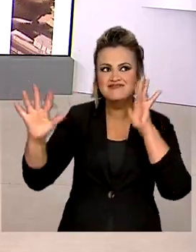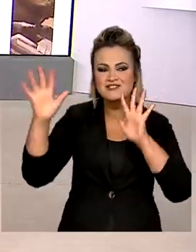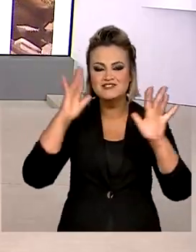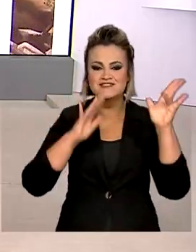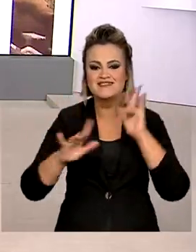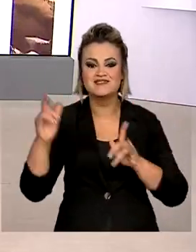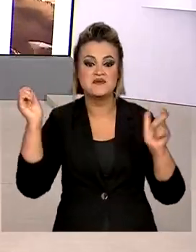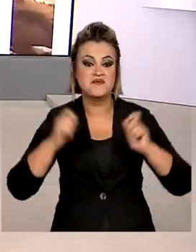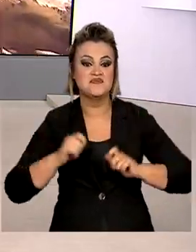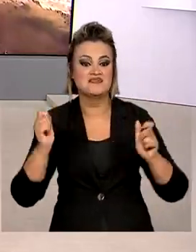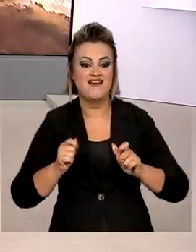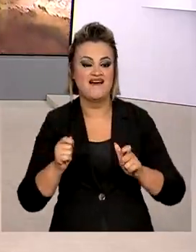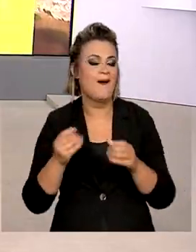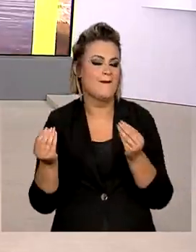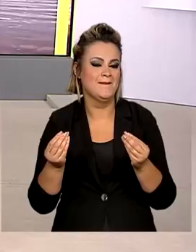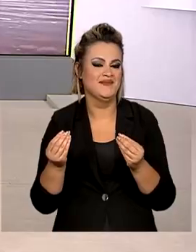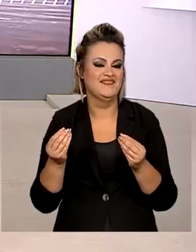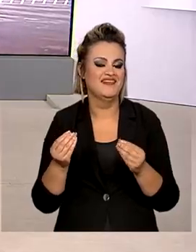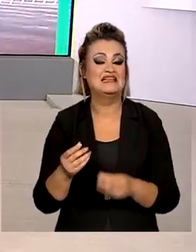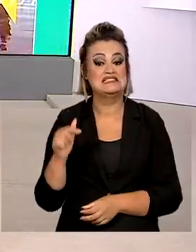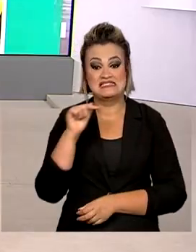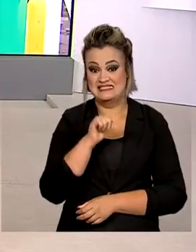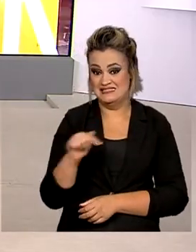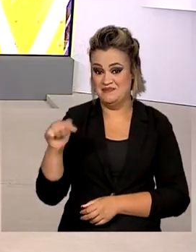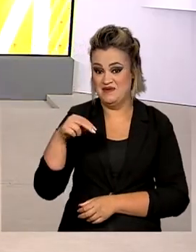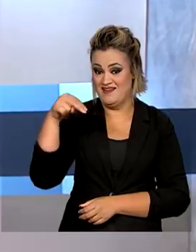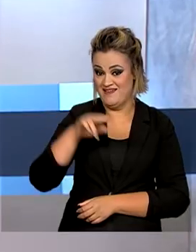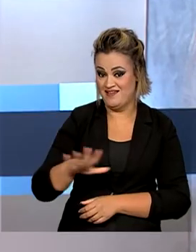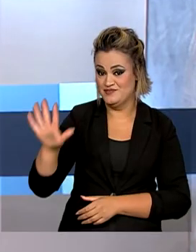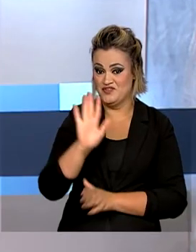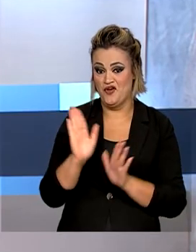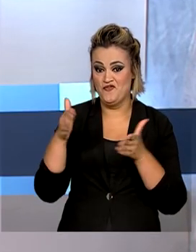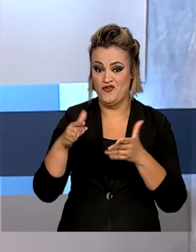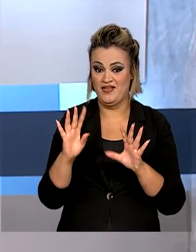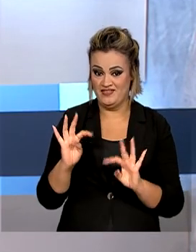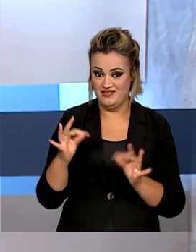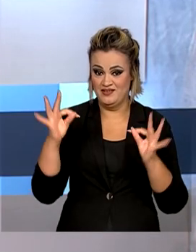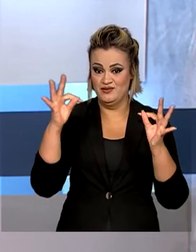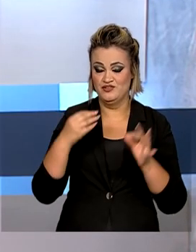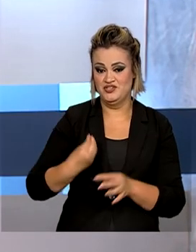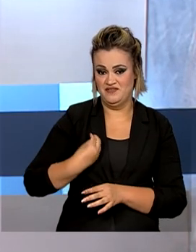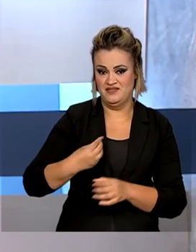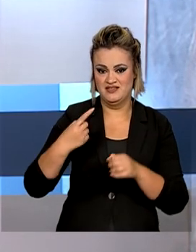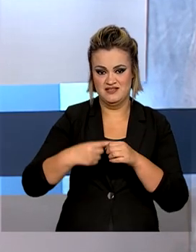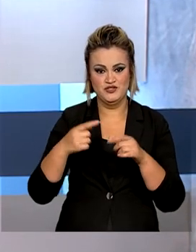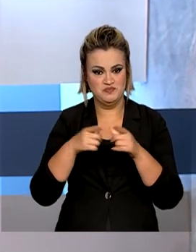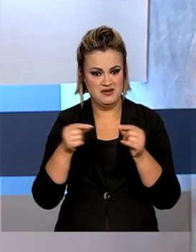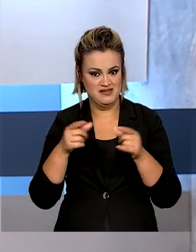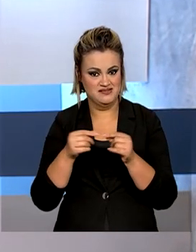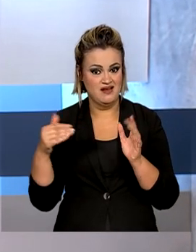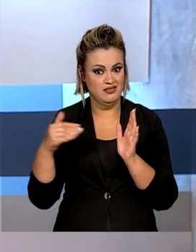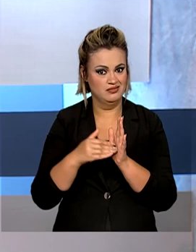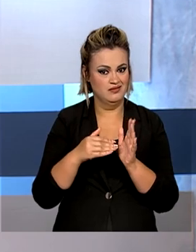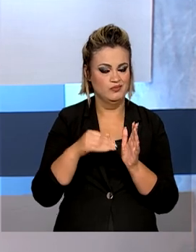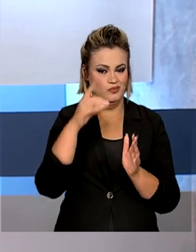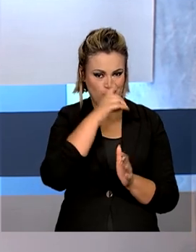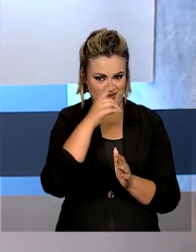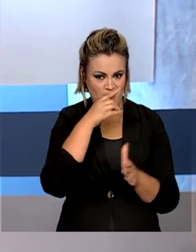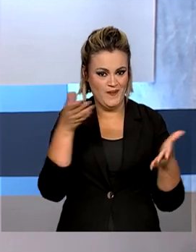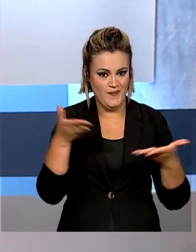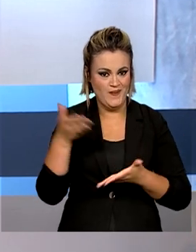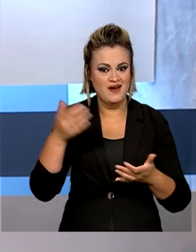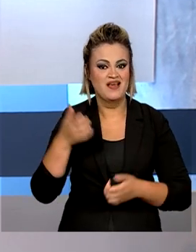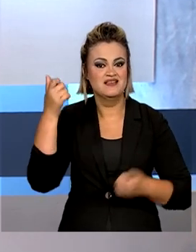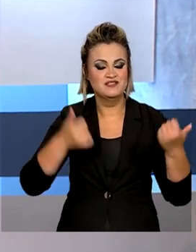que estimulam a imaginação e encantam as mentes curiosas. A Semana Nacional da Ciência e Tecnologia, que ocorre em